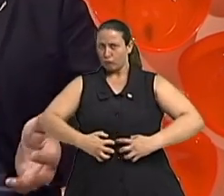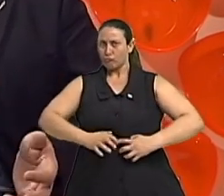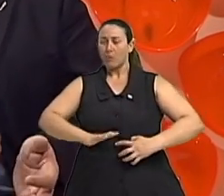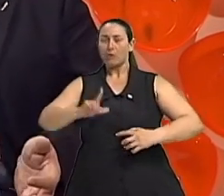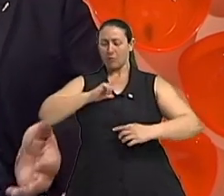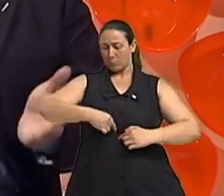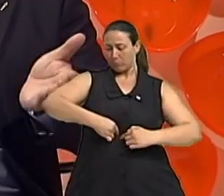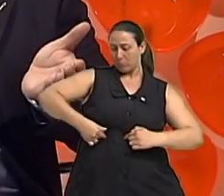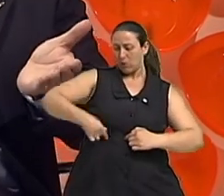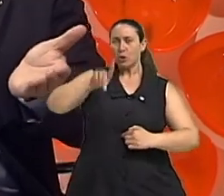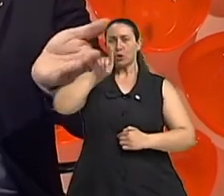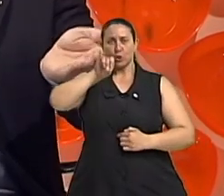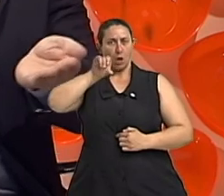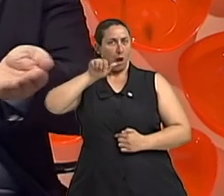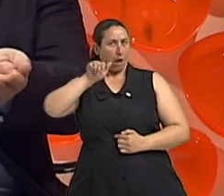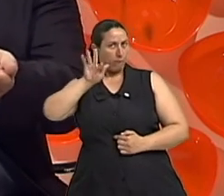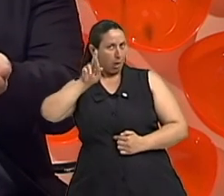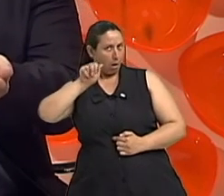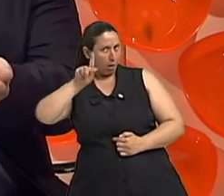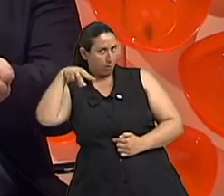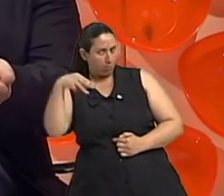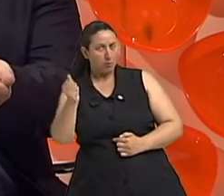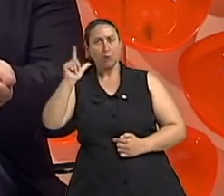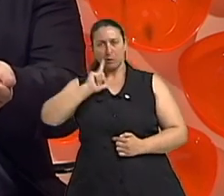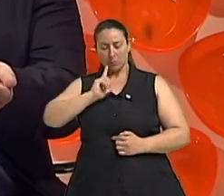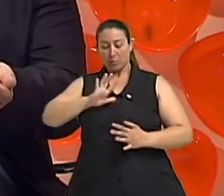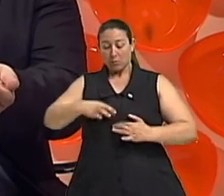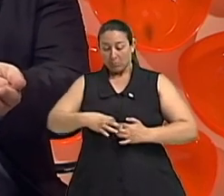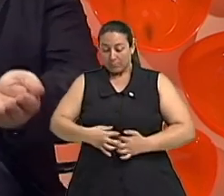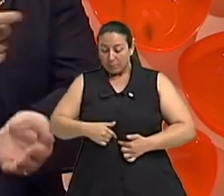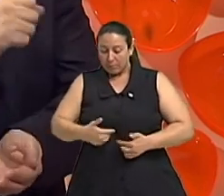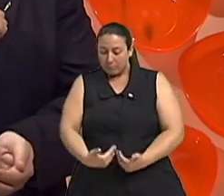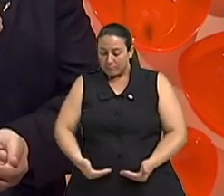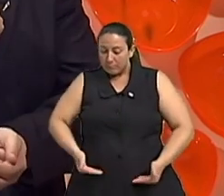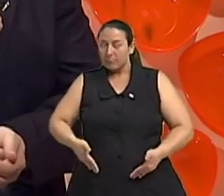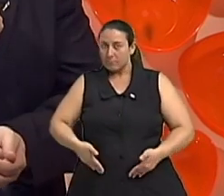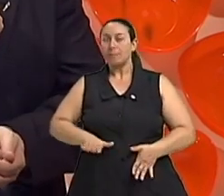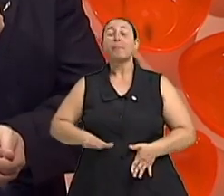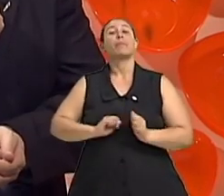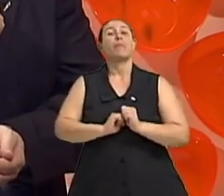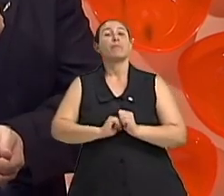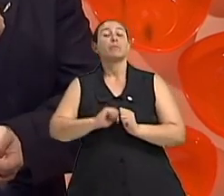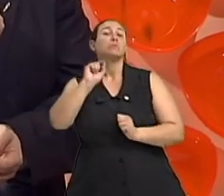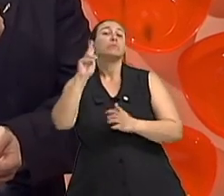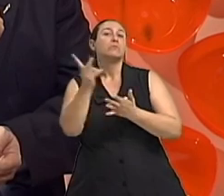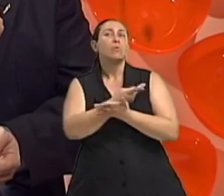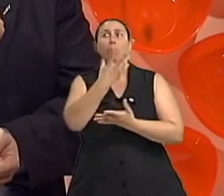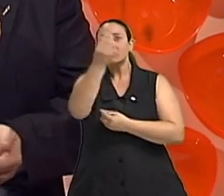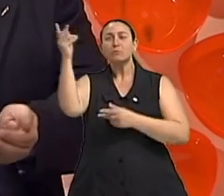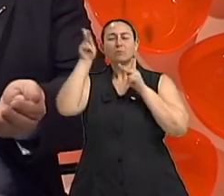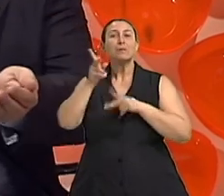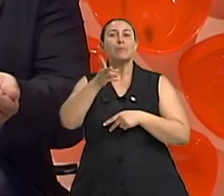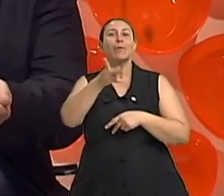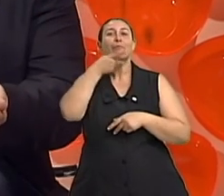musculatura abdominal, e embaixo pelo assoalho pélvico. Por isso chamam também, popularmente, de bacia.